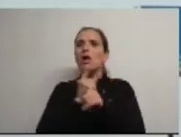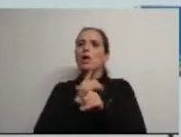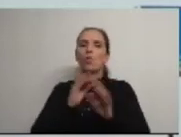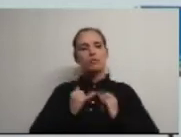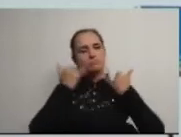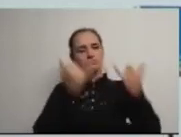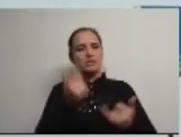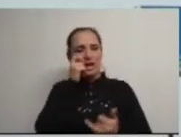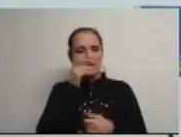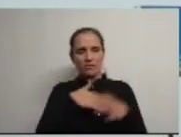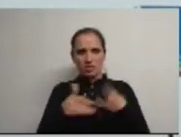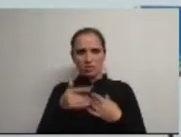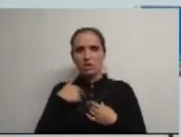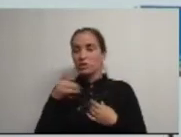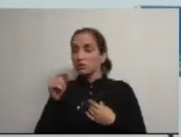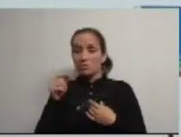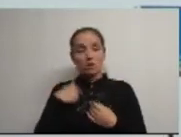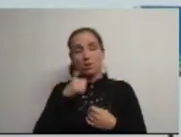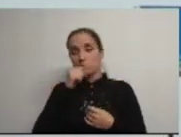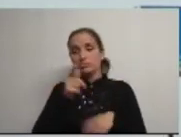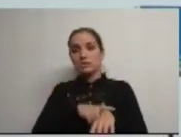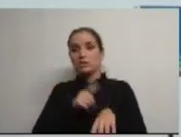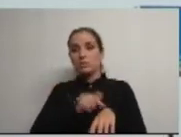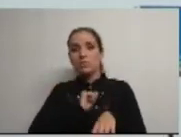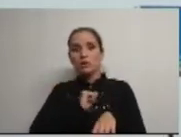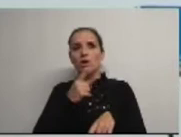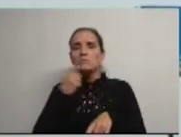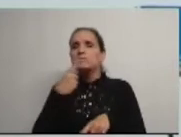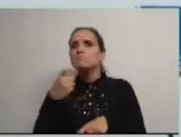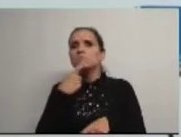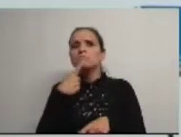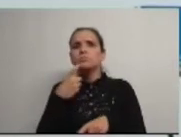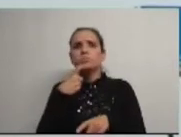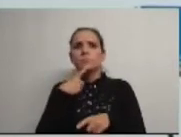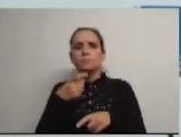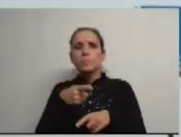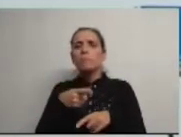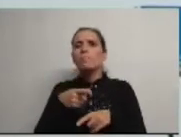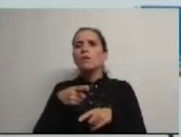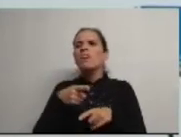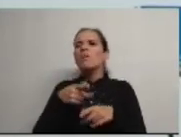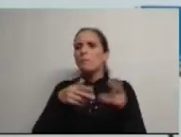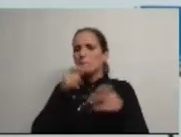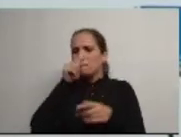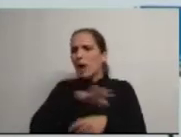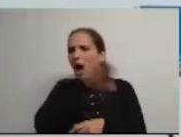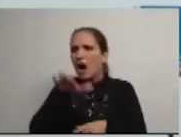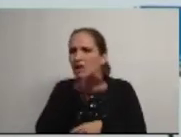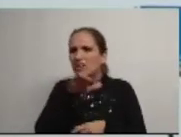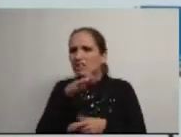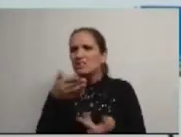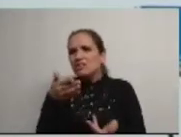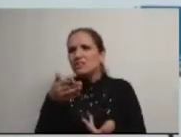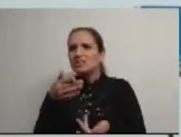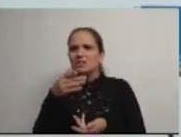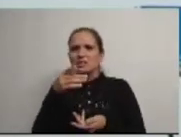eu também podia mas não vou gastar o meu tempo a questionar longamente a construção em pleno parque de alta vila de uma inestética e até a